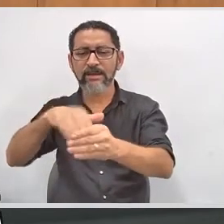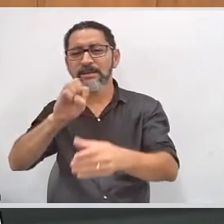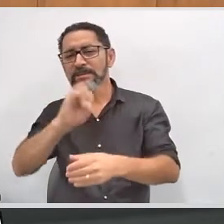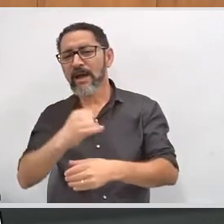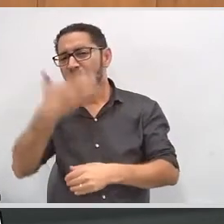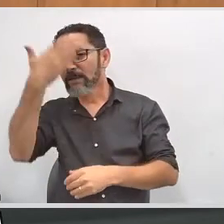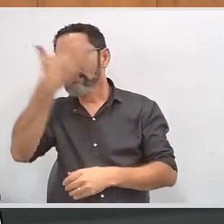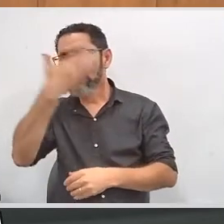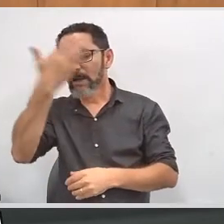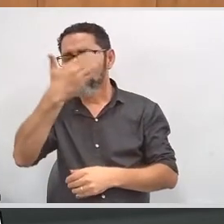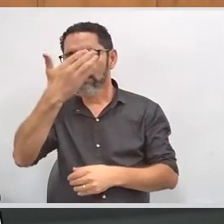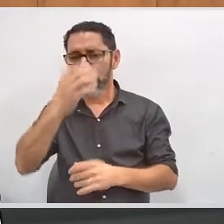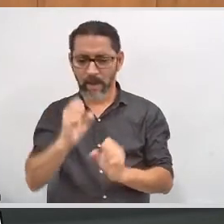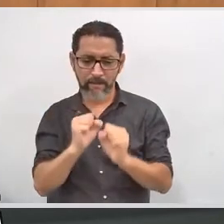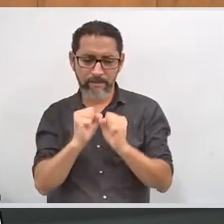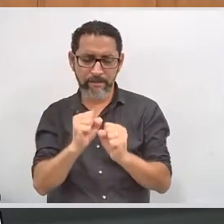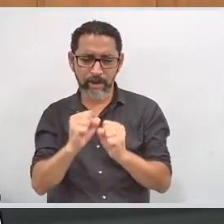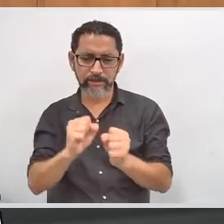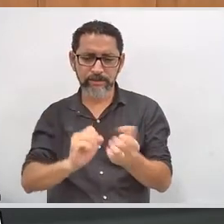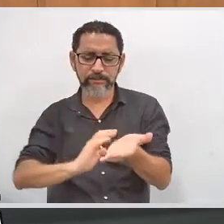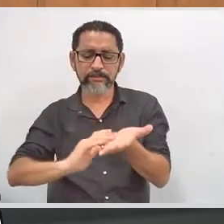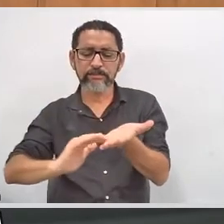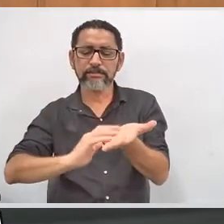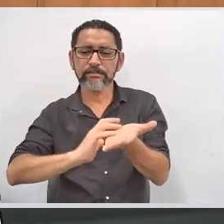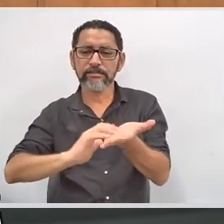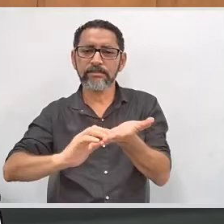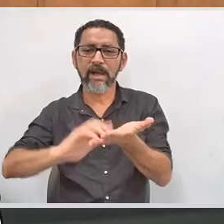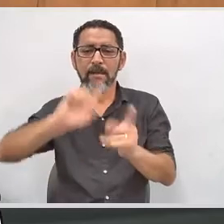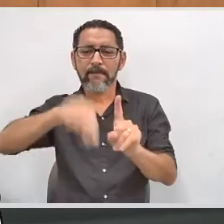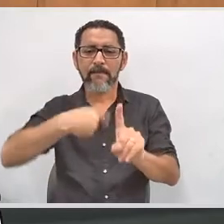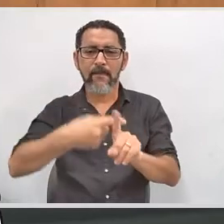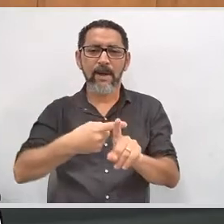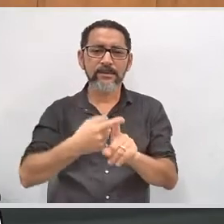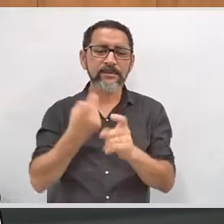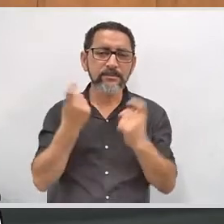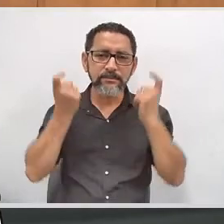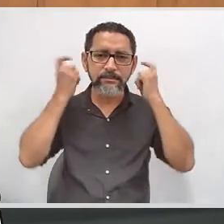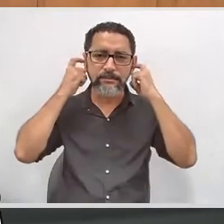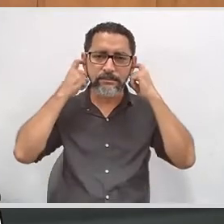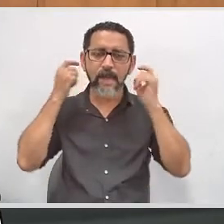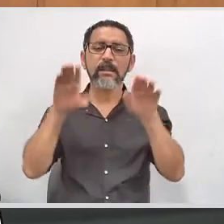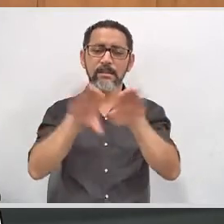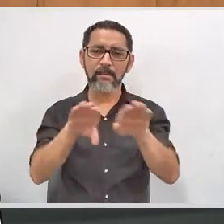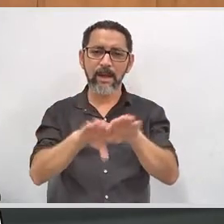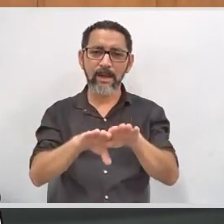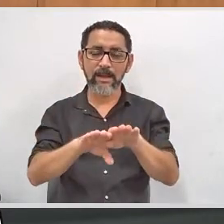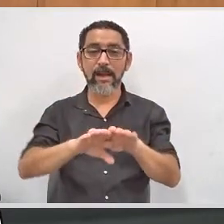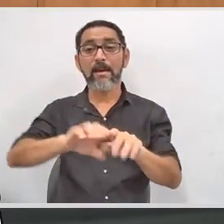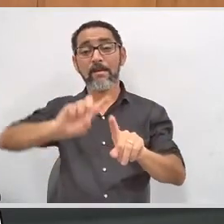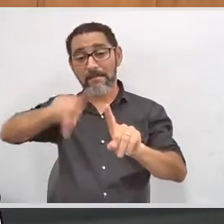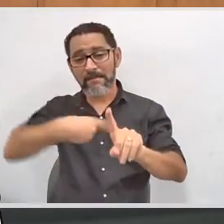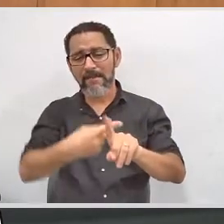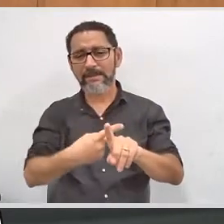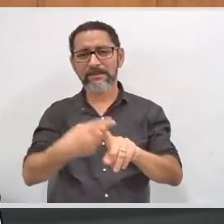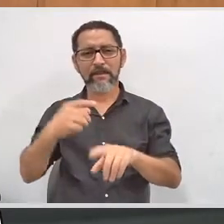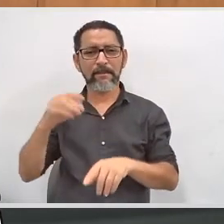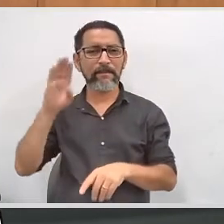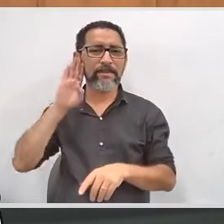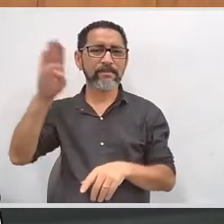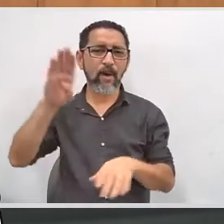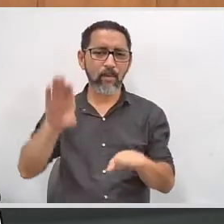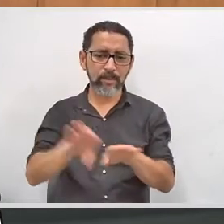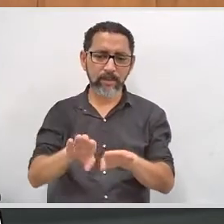de deficiência visual possa se utilizar desse equipamento e também as urnas eletrônicas